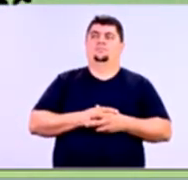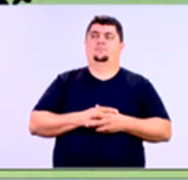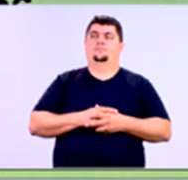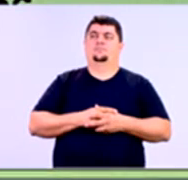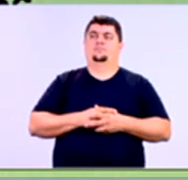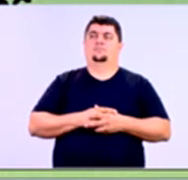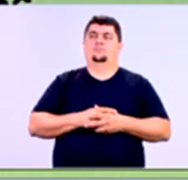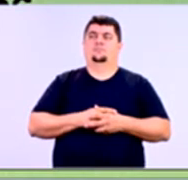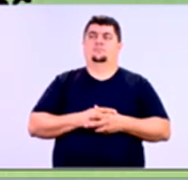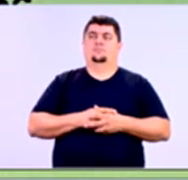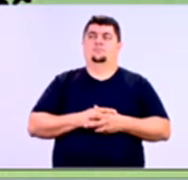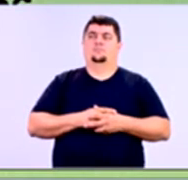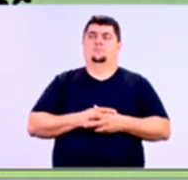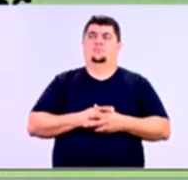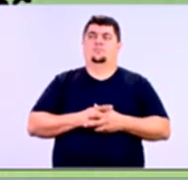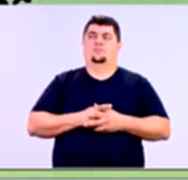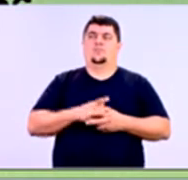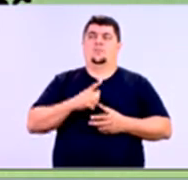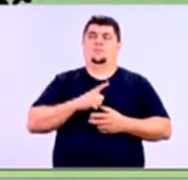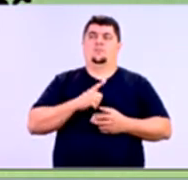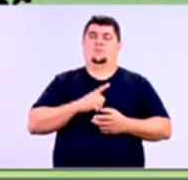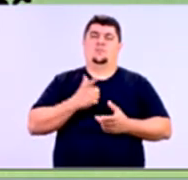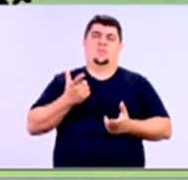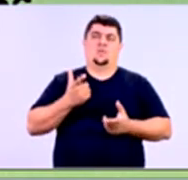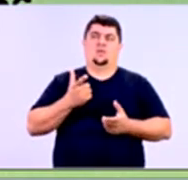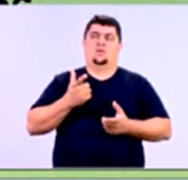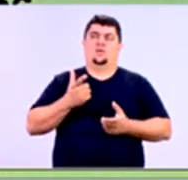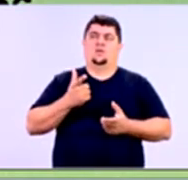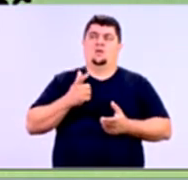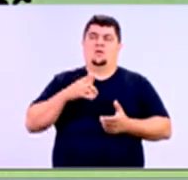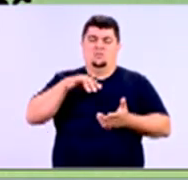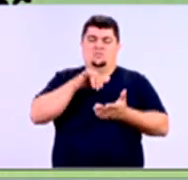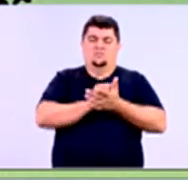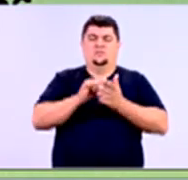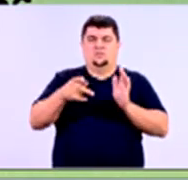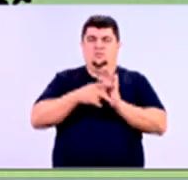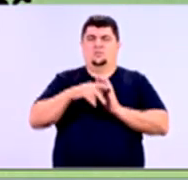E a outra das etapas seria as condições, mas eu acho que na ficha cadastral